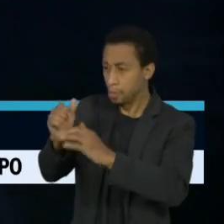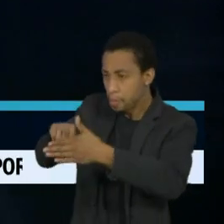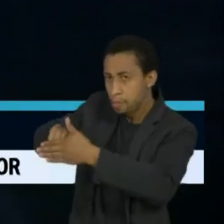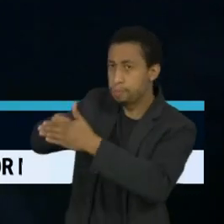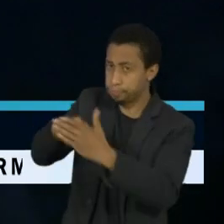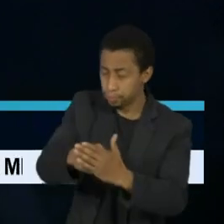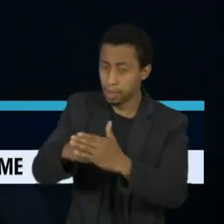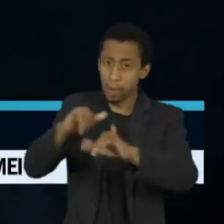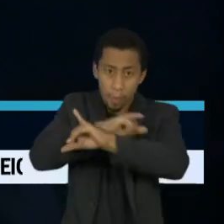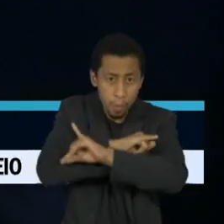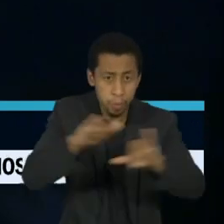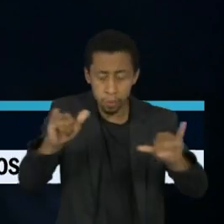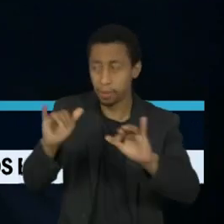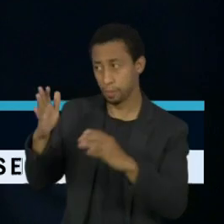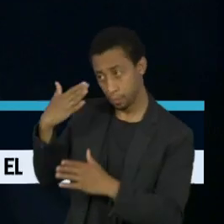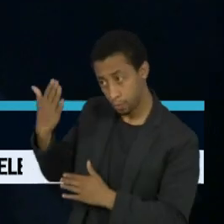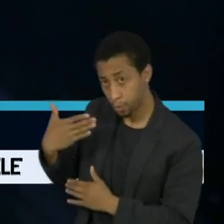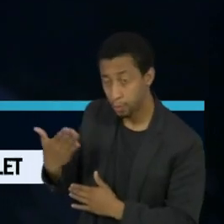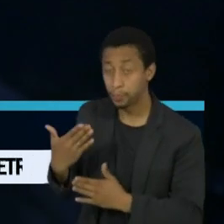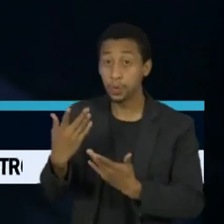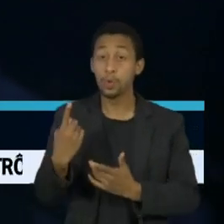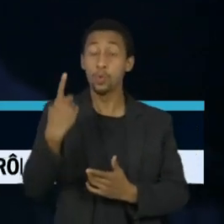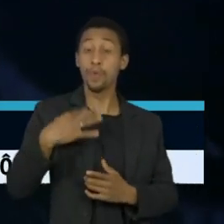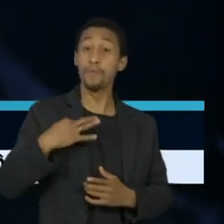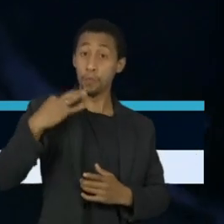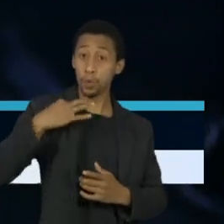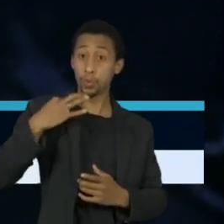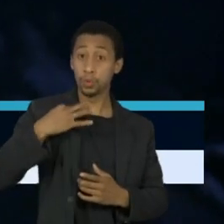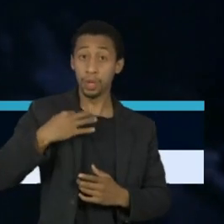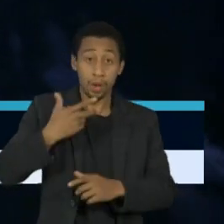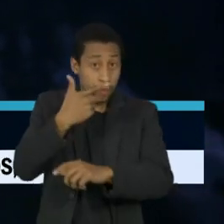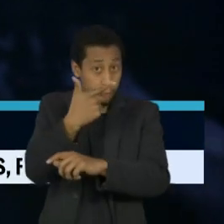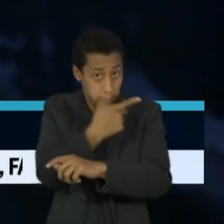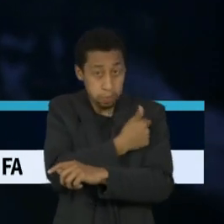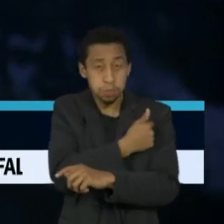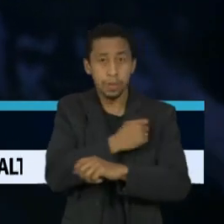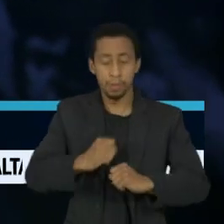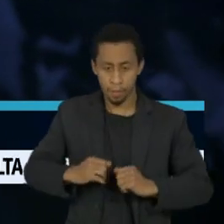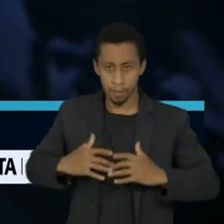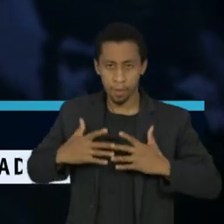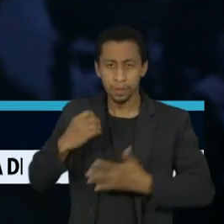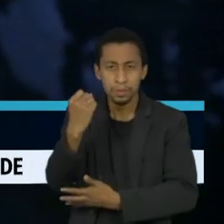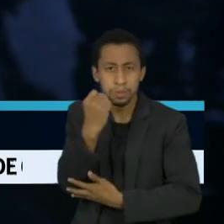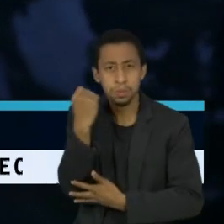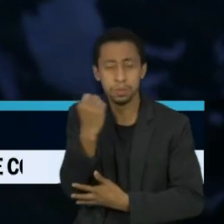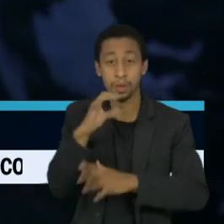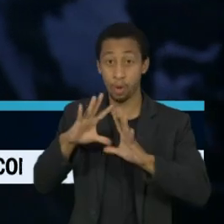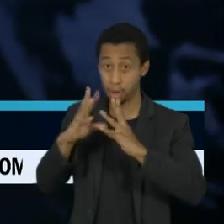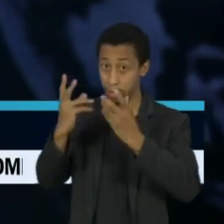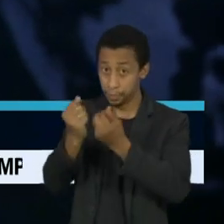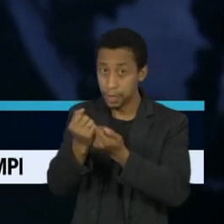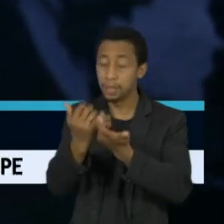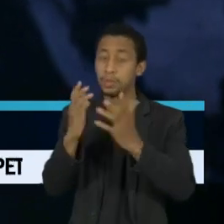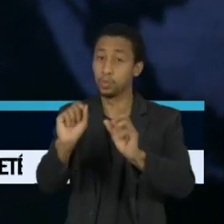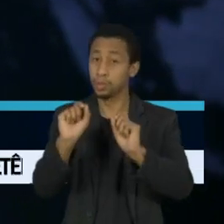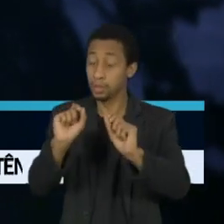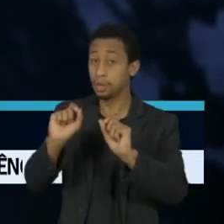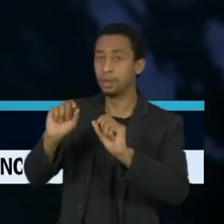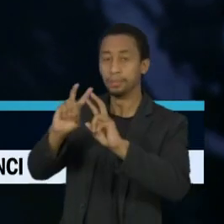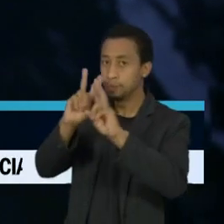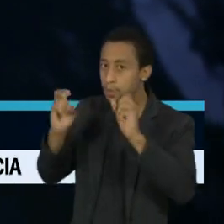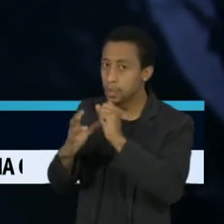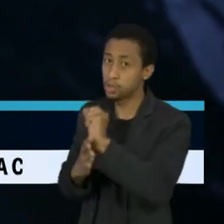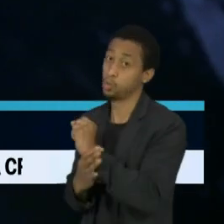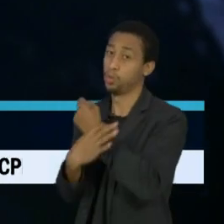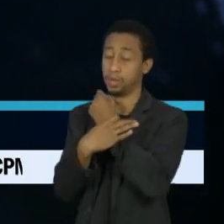foram interrompidos depois que um voluntário apresentou uma reação adversa séria. Para a OMS, a segurança vem em primeiro lugar e